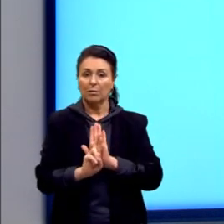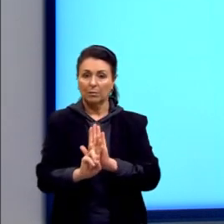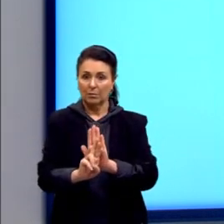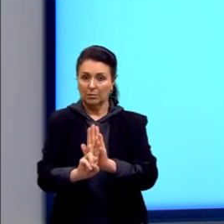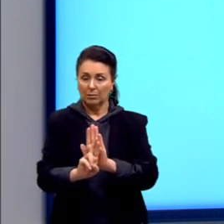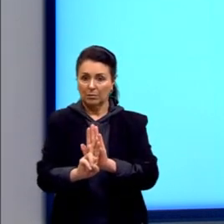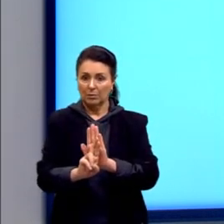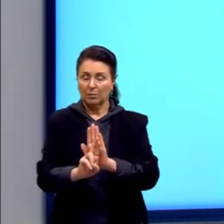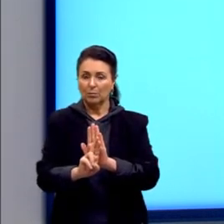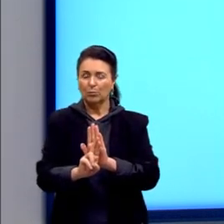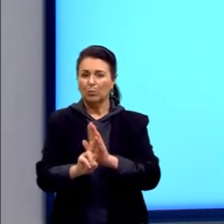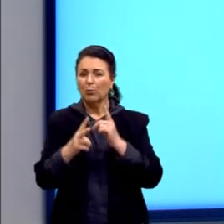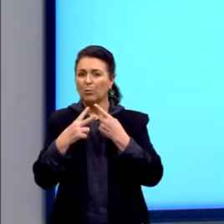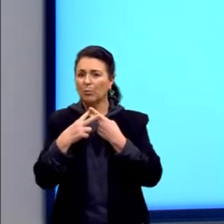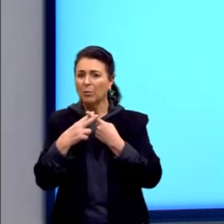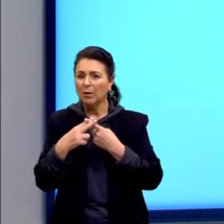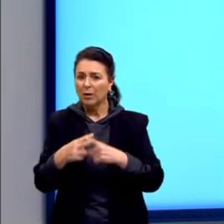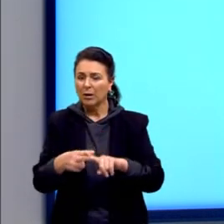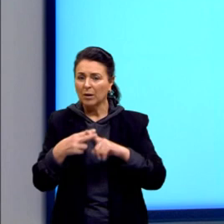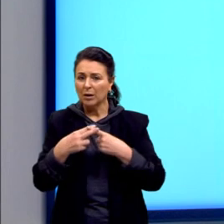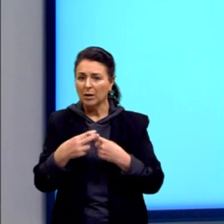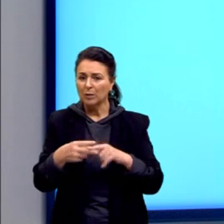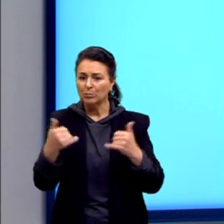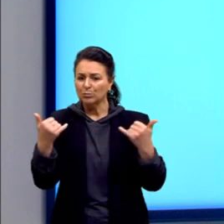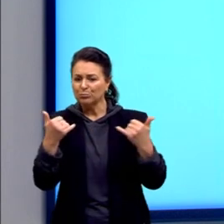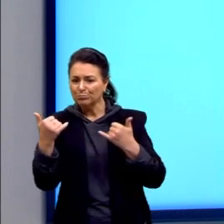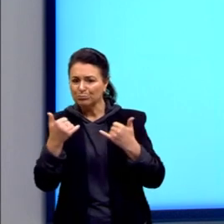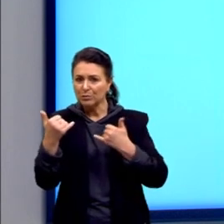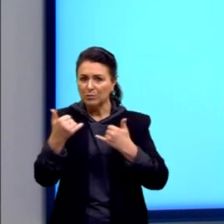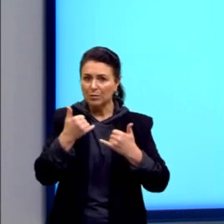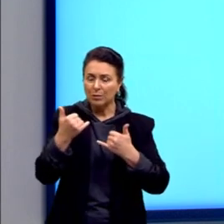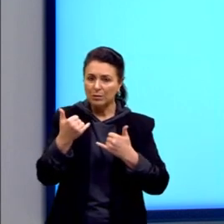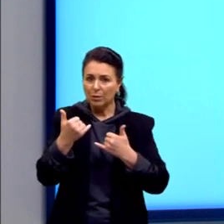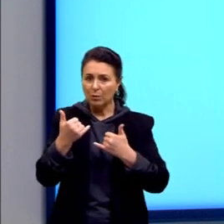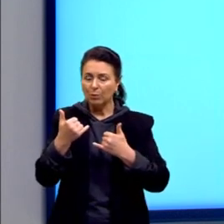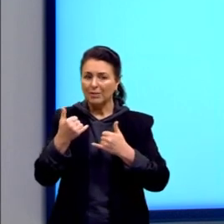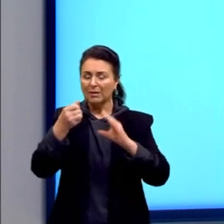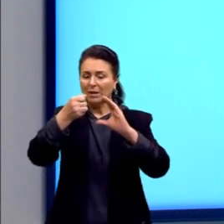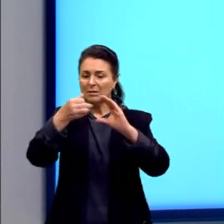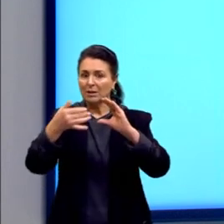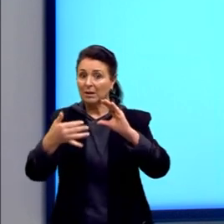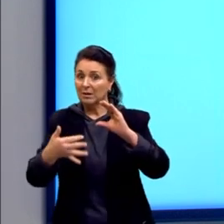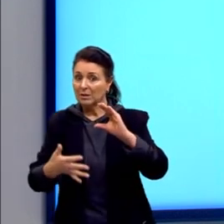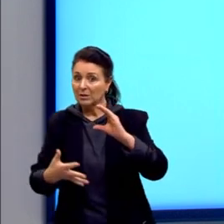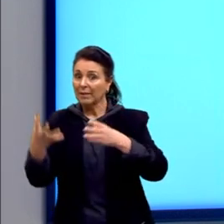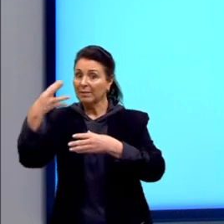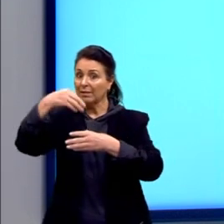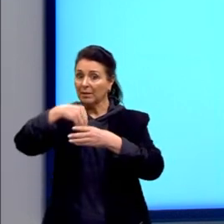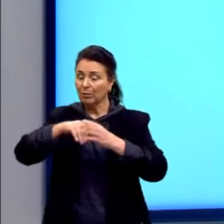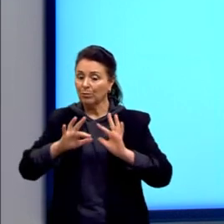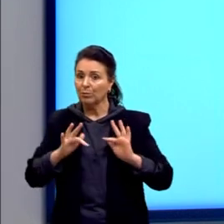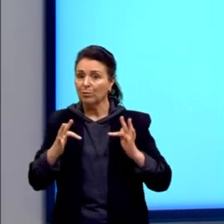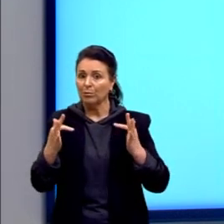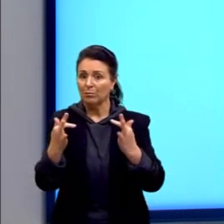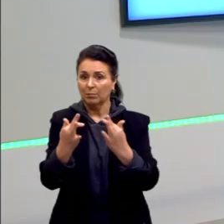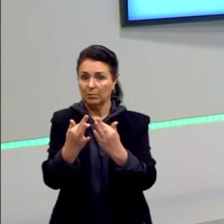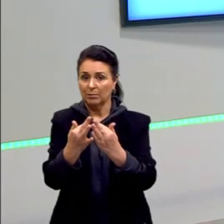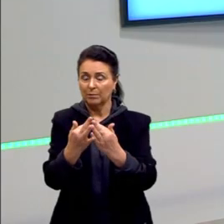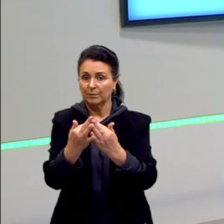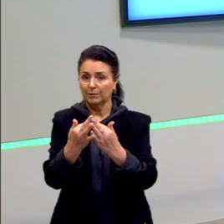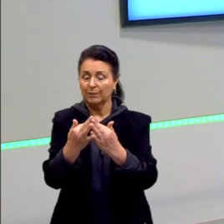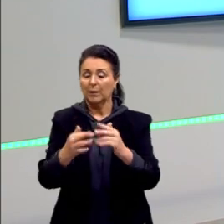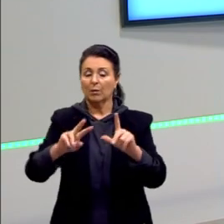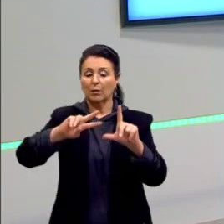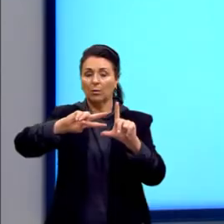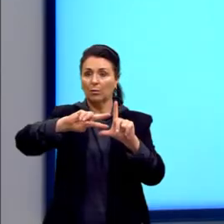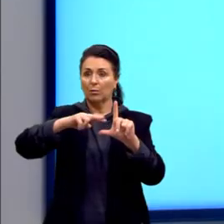do mecanismo de transmissão das características dentro de uma família. Então, aqui nós vemos, ele